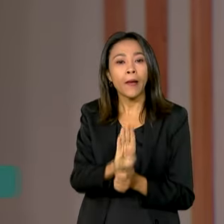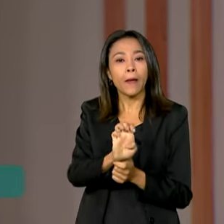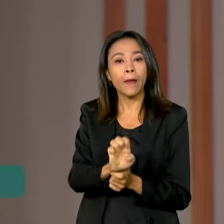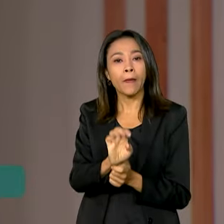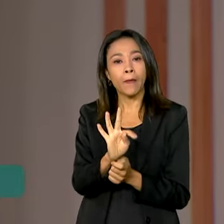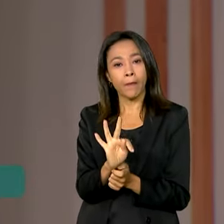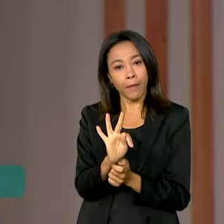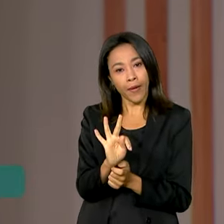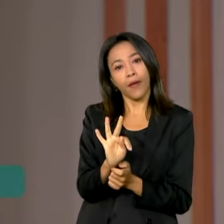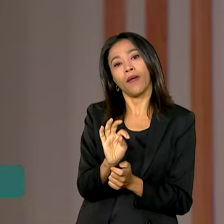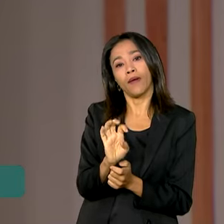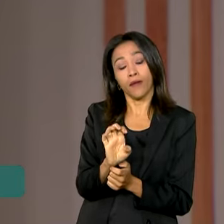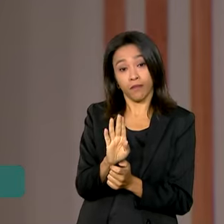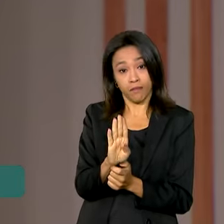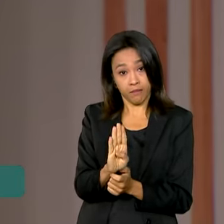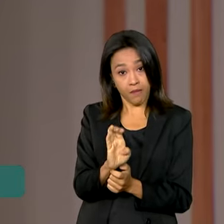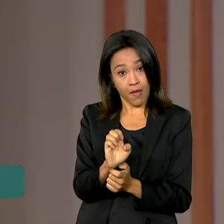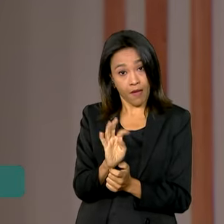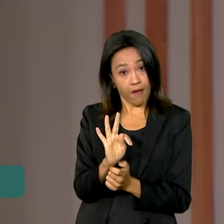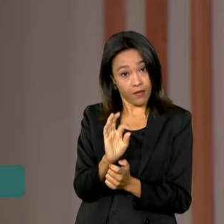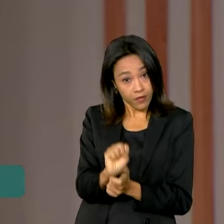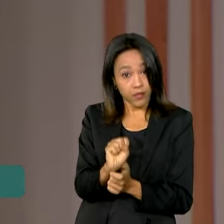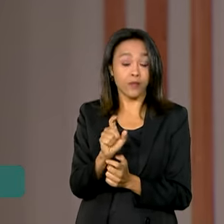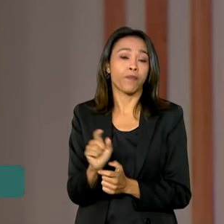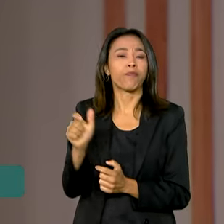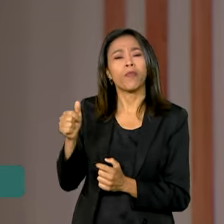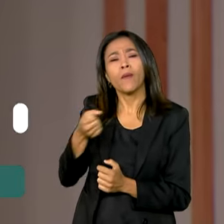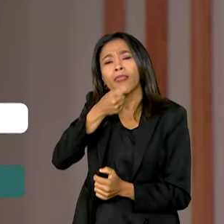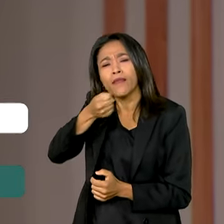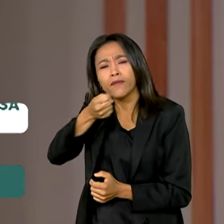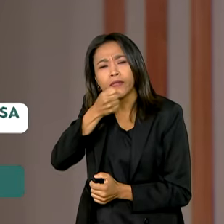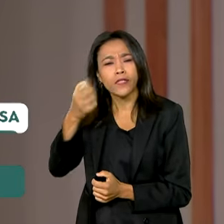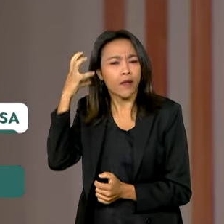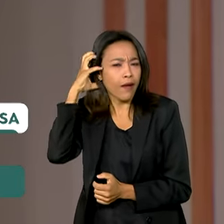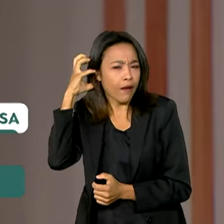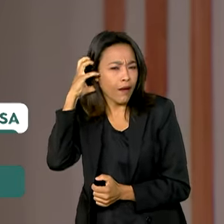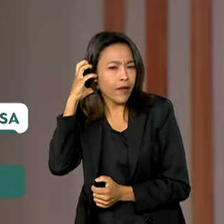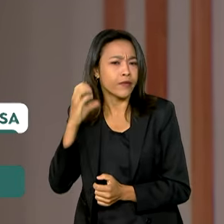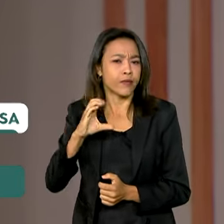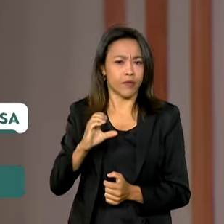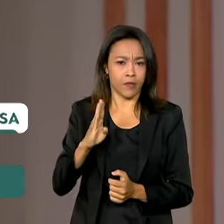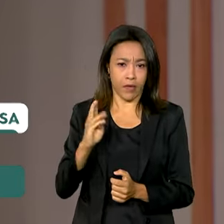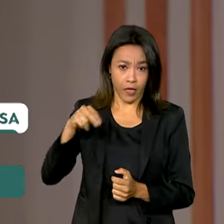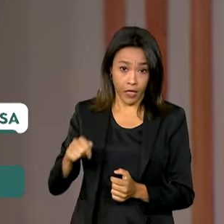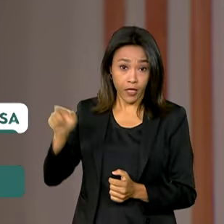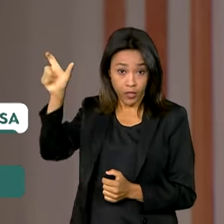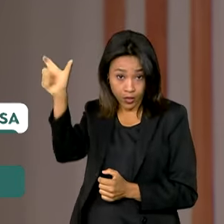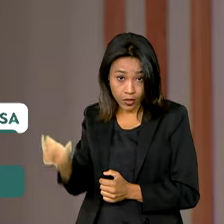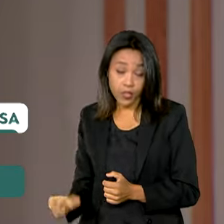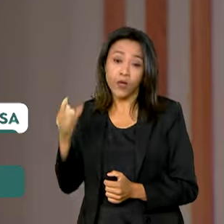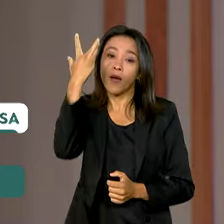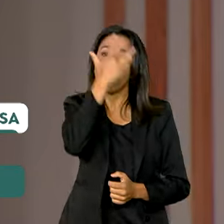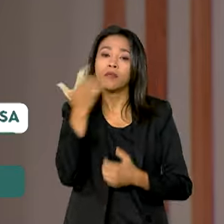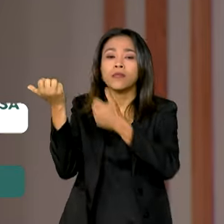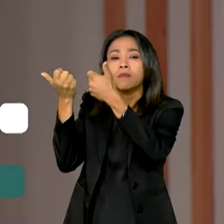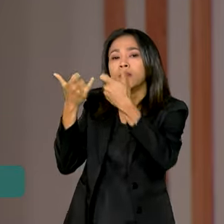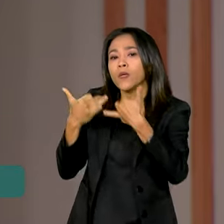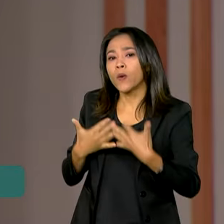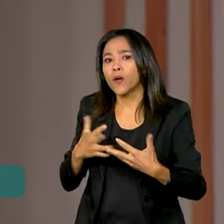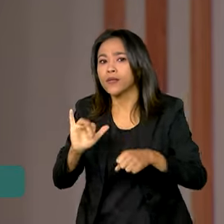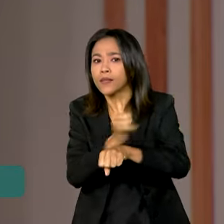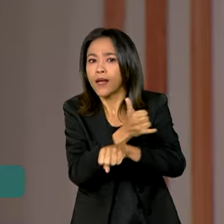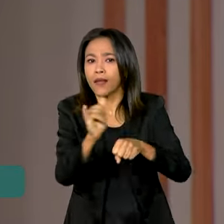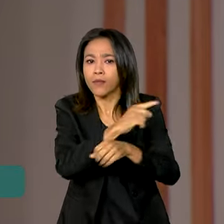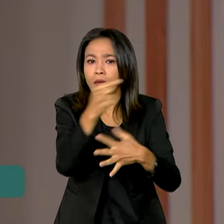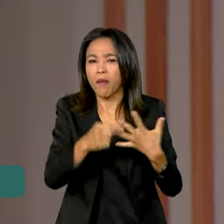entrevista à rádio CBN, o ministro da Fazenda, Fernando Haddad, explicou as ações que o governo federal tem tomado para